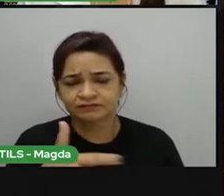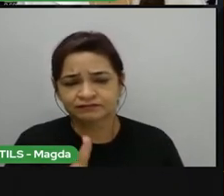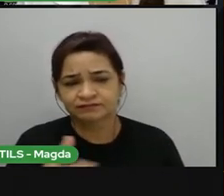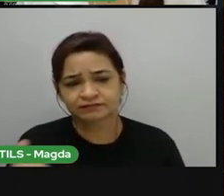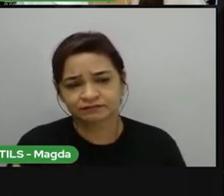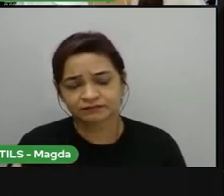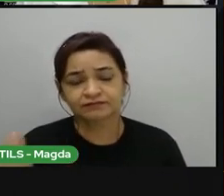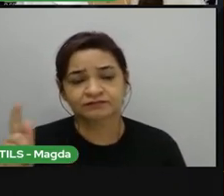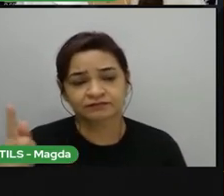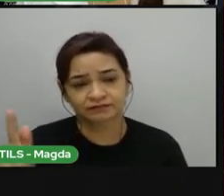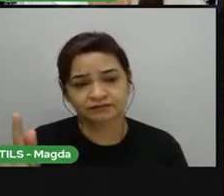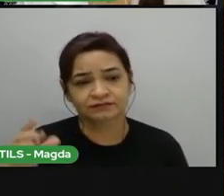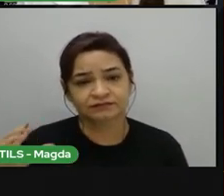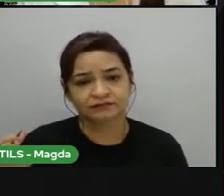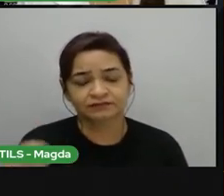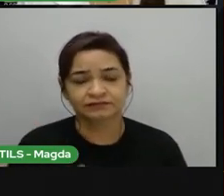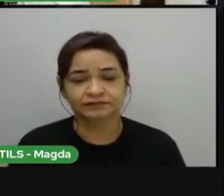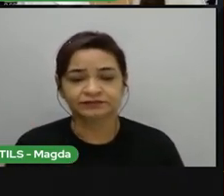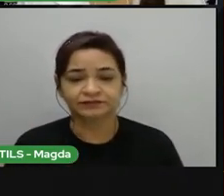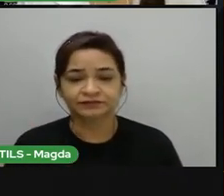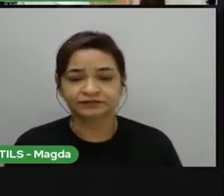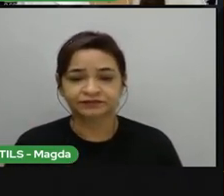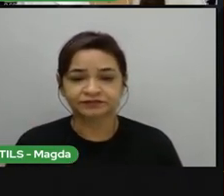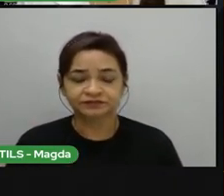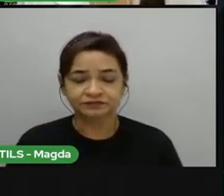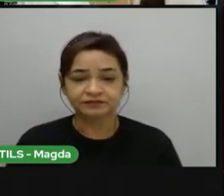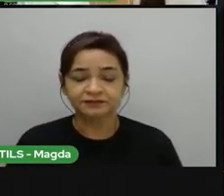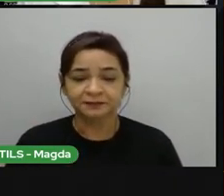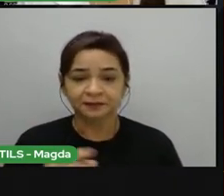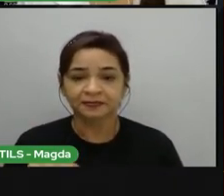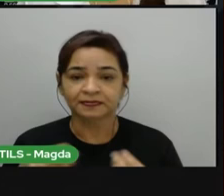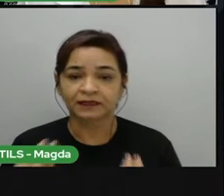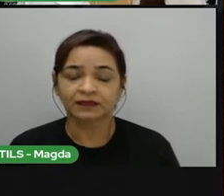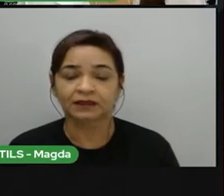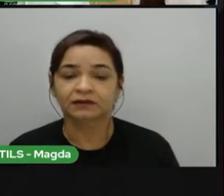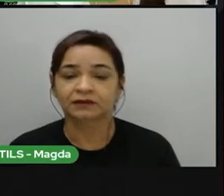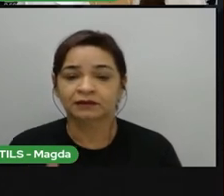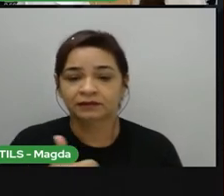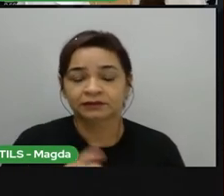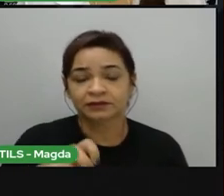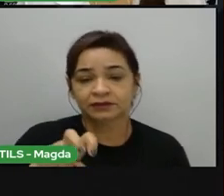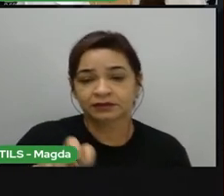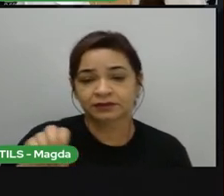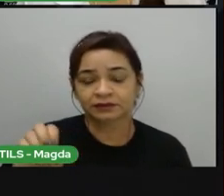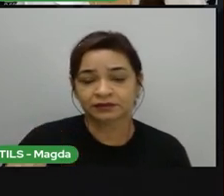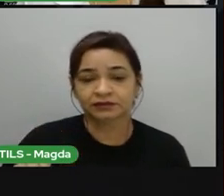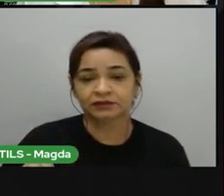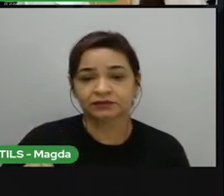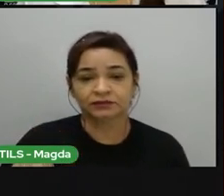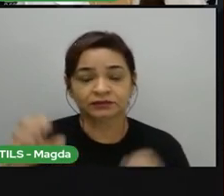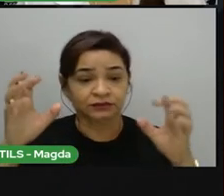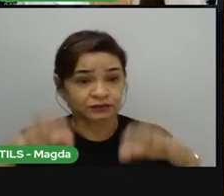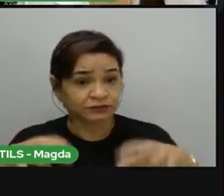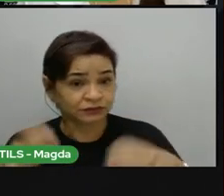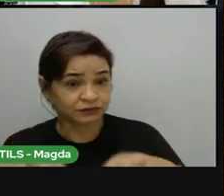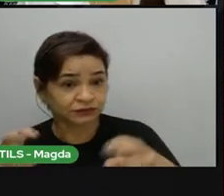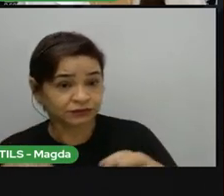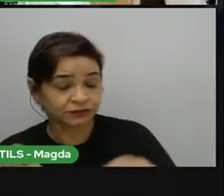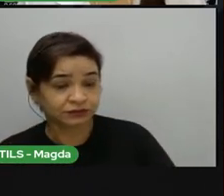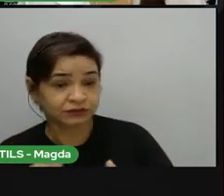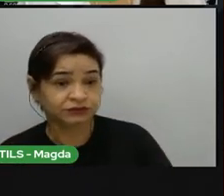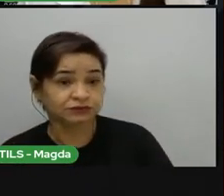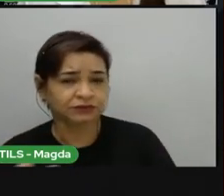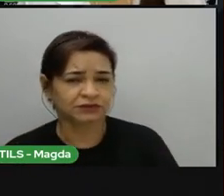Celsius. O índice pluviométrico é de cerca de 1.500 milímetros por ano. No litoral do Nordeste,